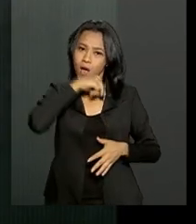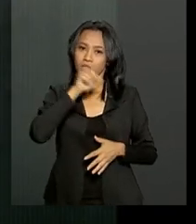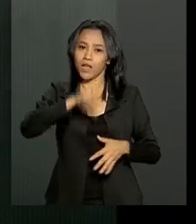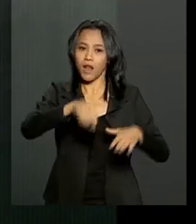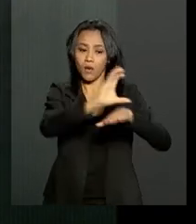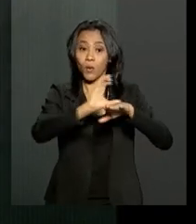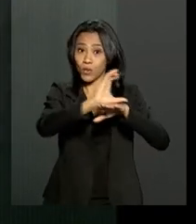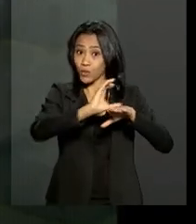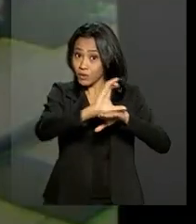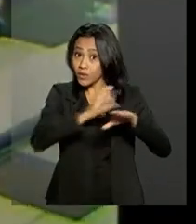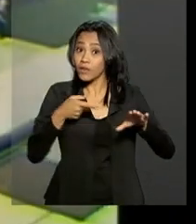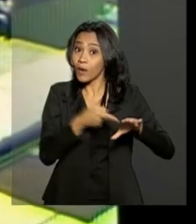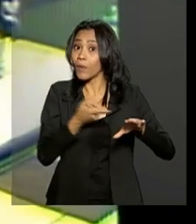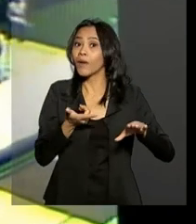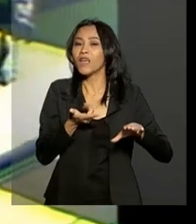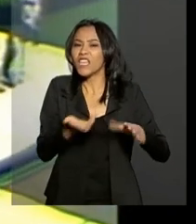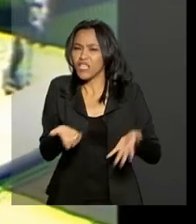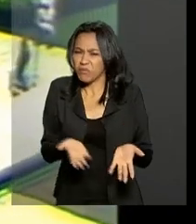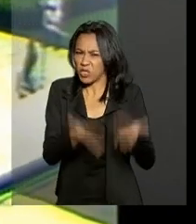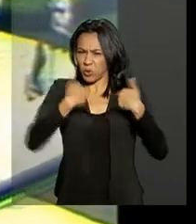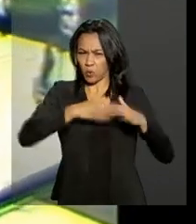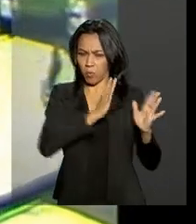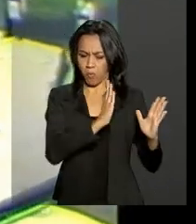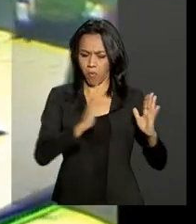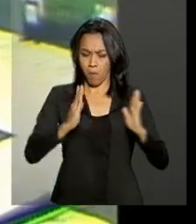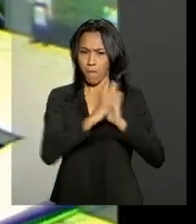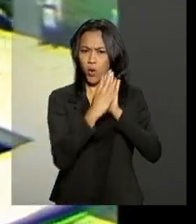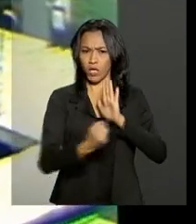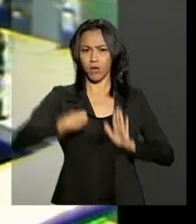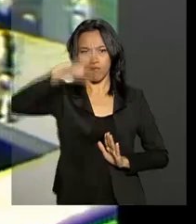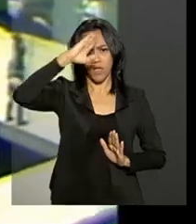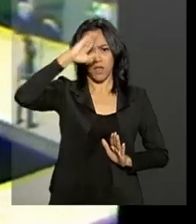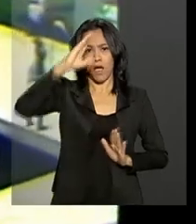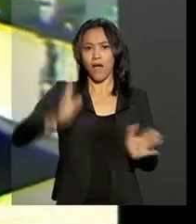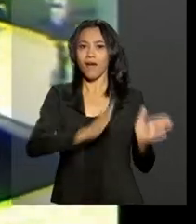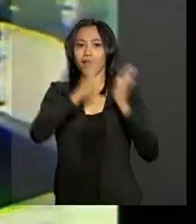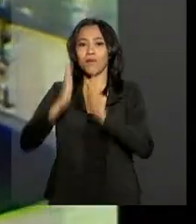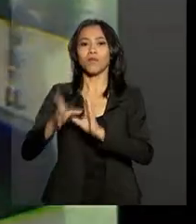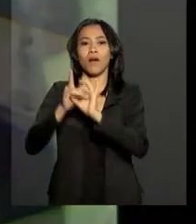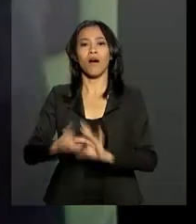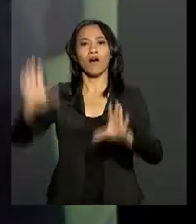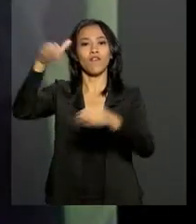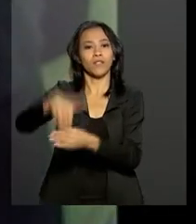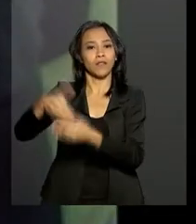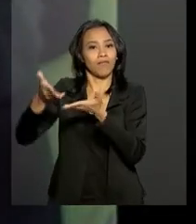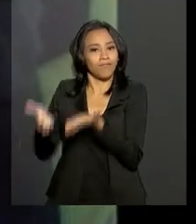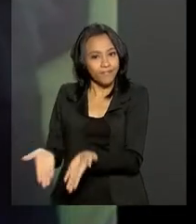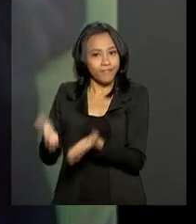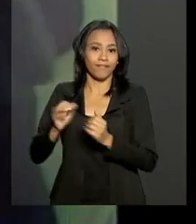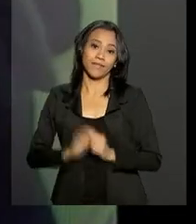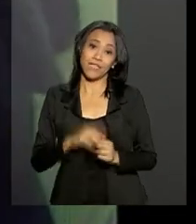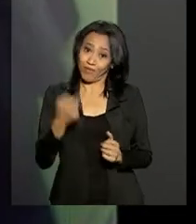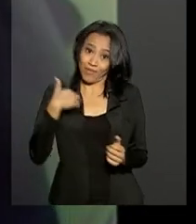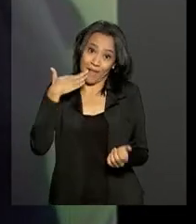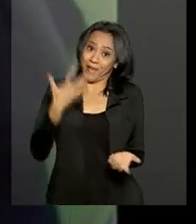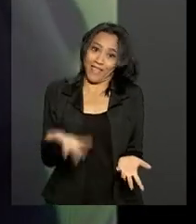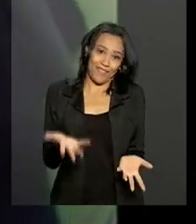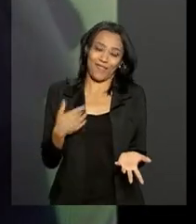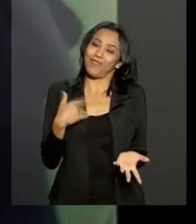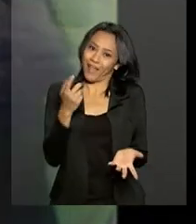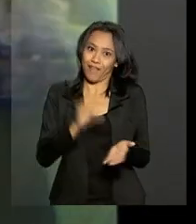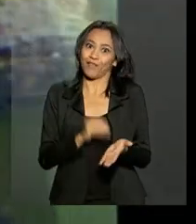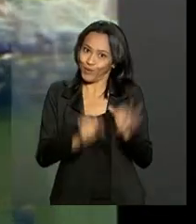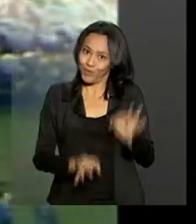Constituição que nos tirou de um regime militar e nos trouxe há 30 anos de democracia. Não reconhecer isso seria muita